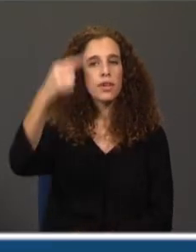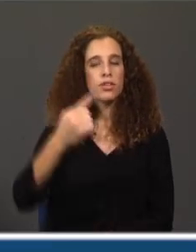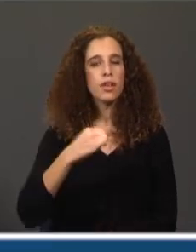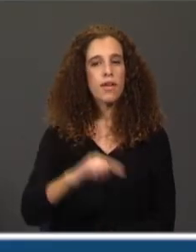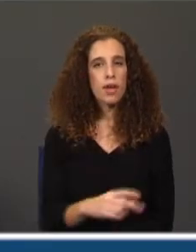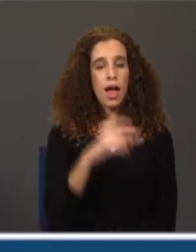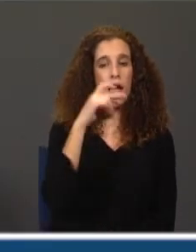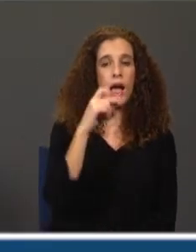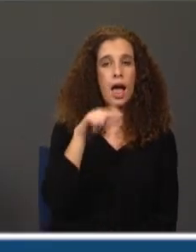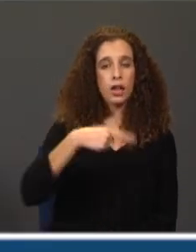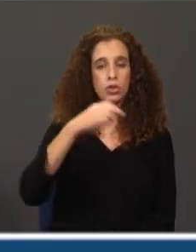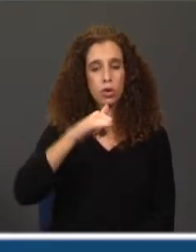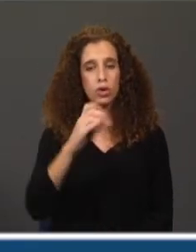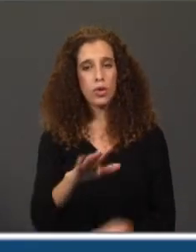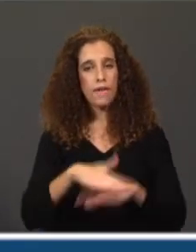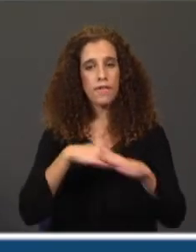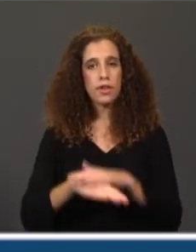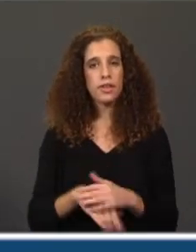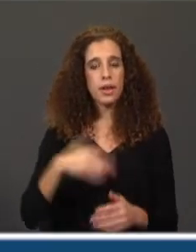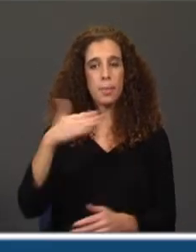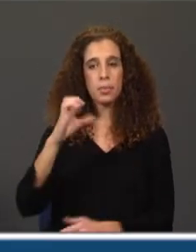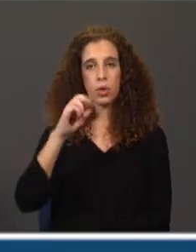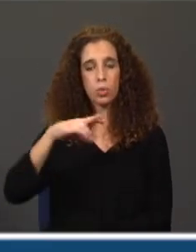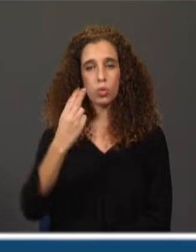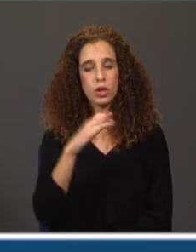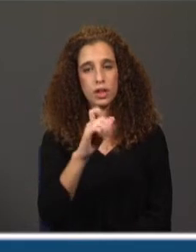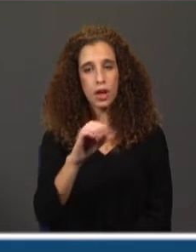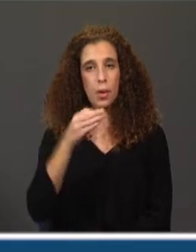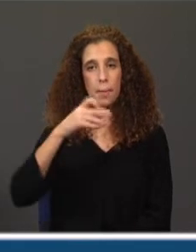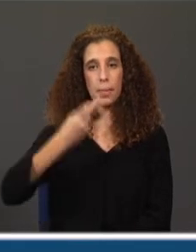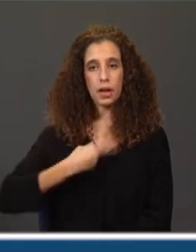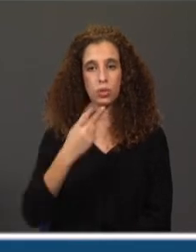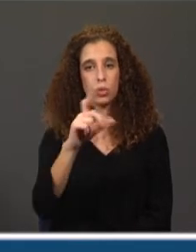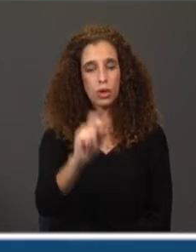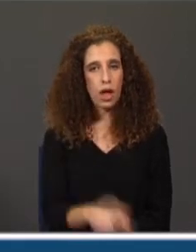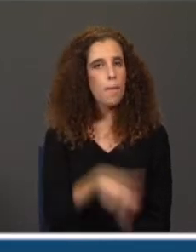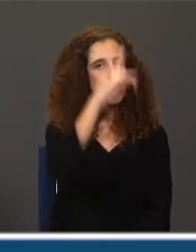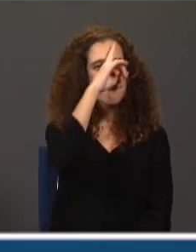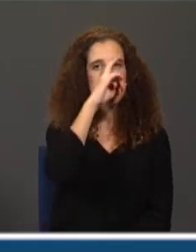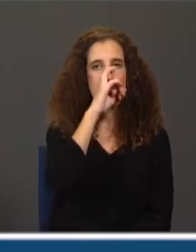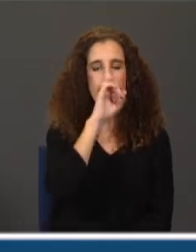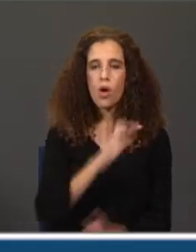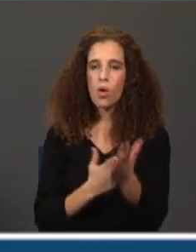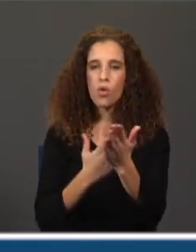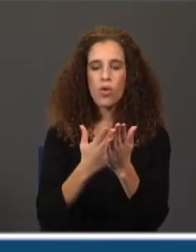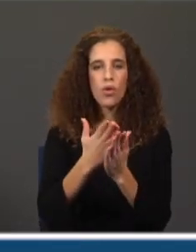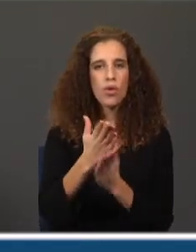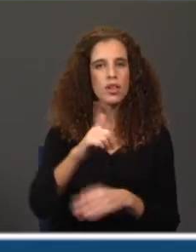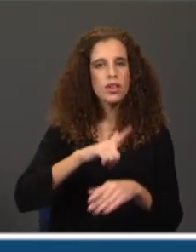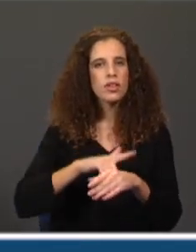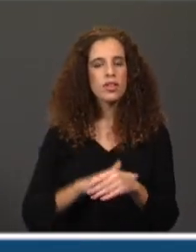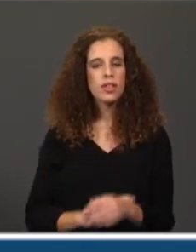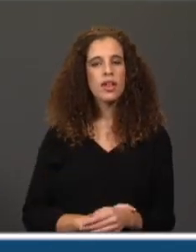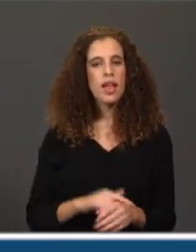primeira comunhão na Igreja de Santo António em Pádua. É uma recordação que perdura este momento de ternura entre avô e neto.